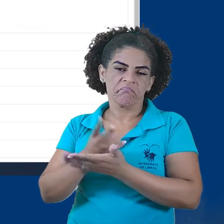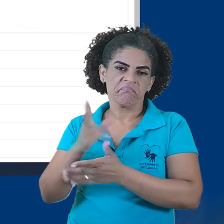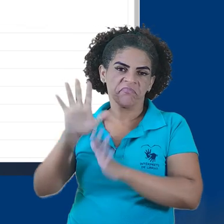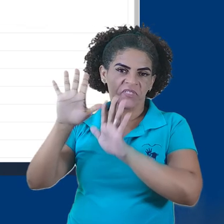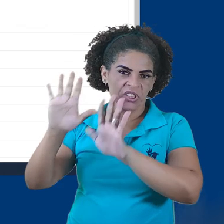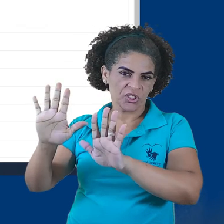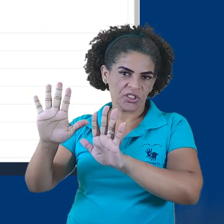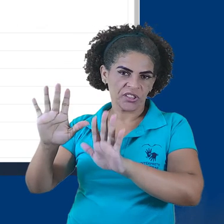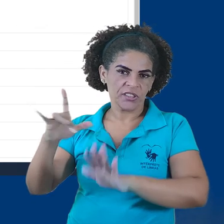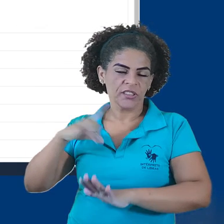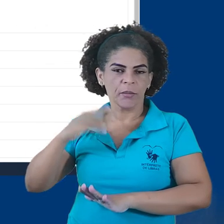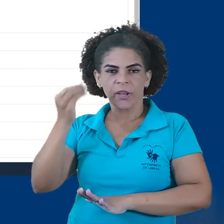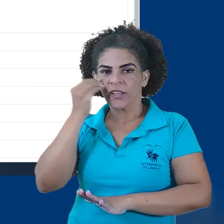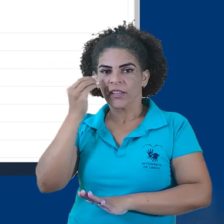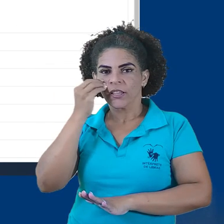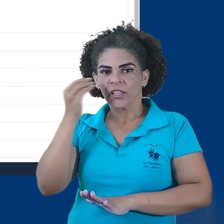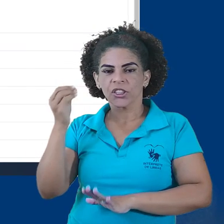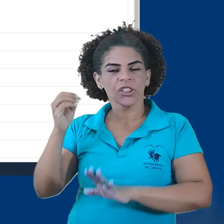Configurações de envio.